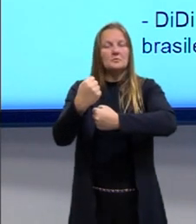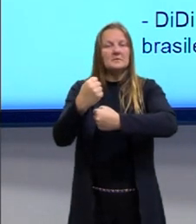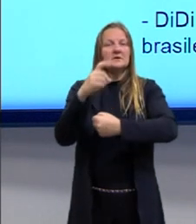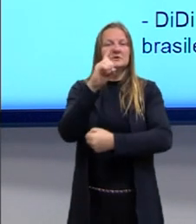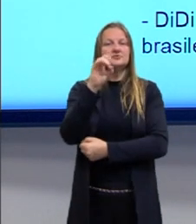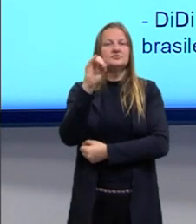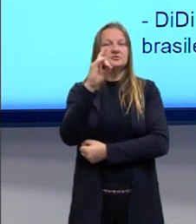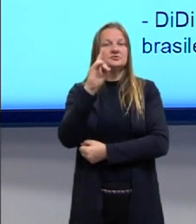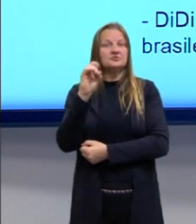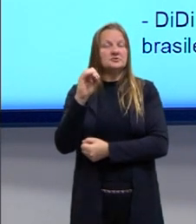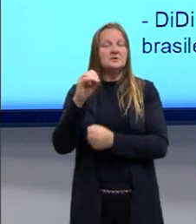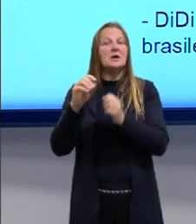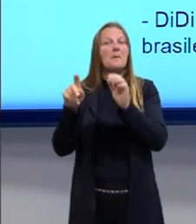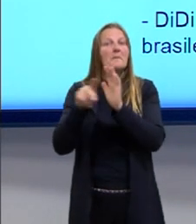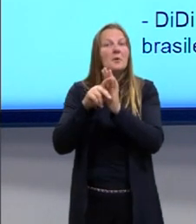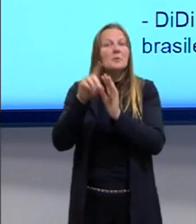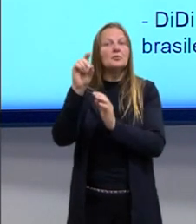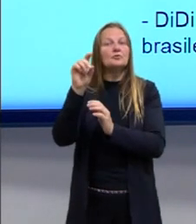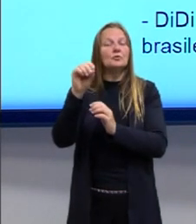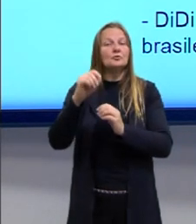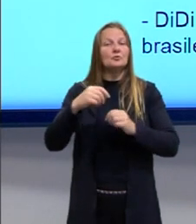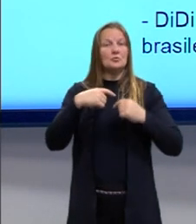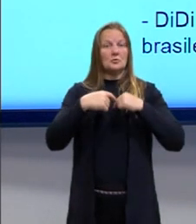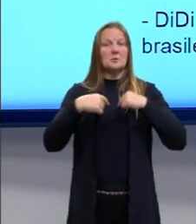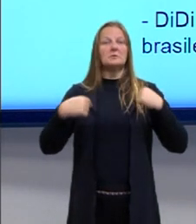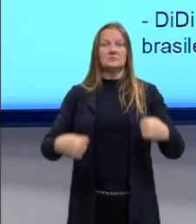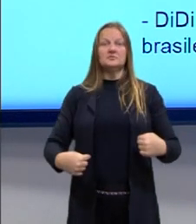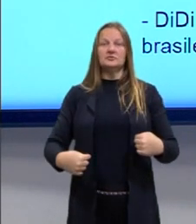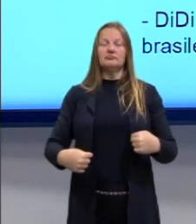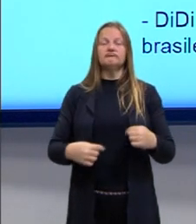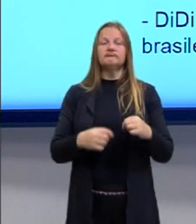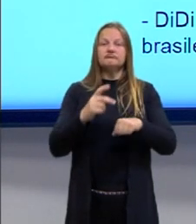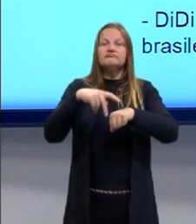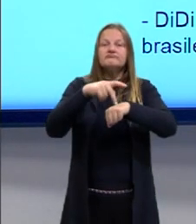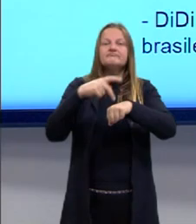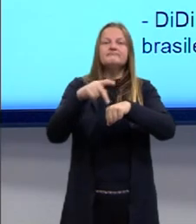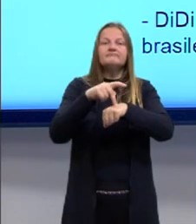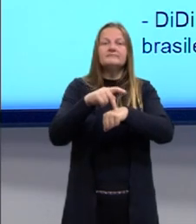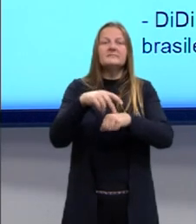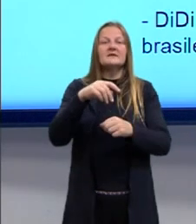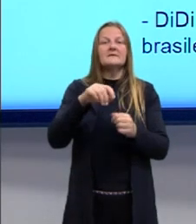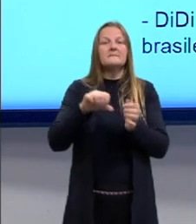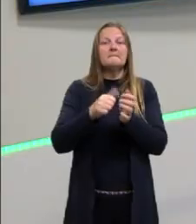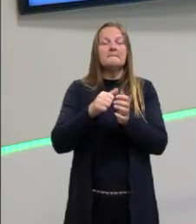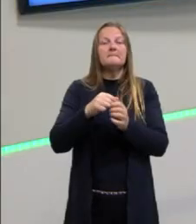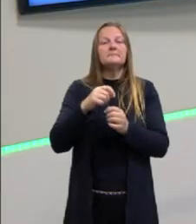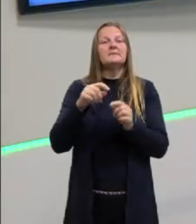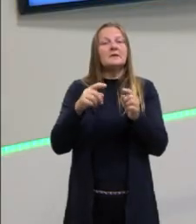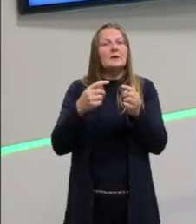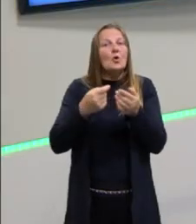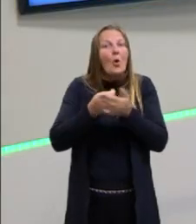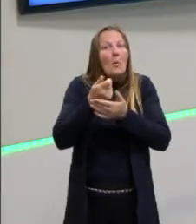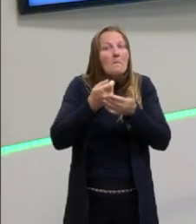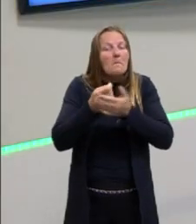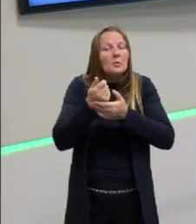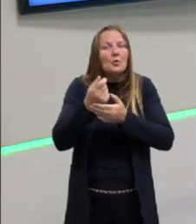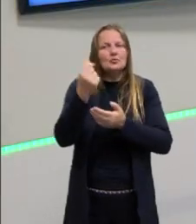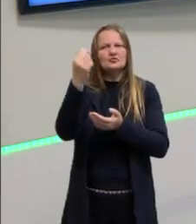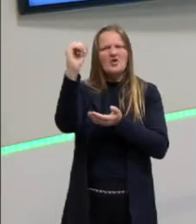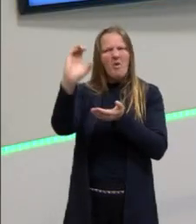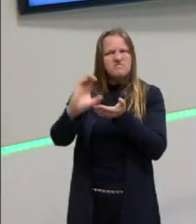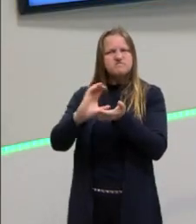empresa chinesa, por um bilhão, certo? Então, é uma empresa que vem já com dinheiro,